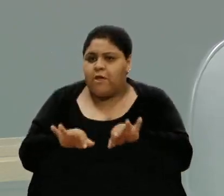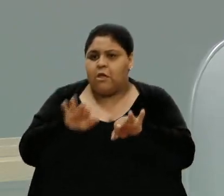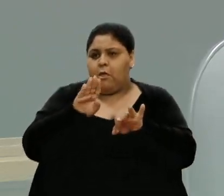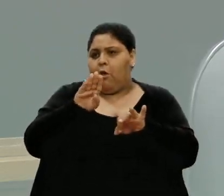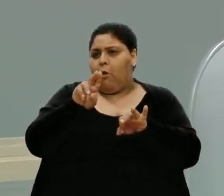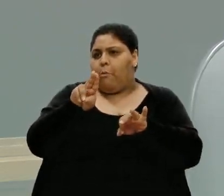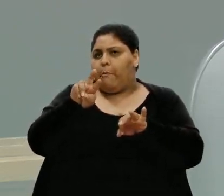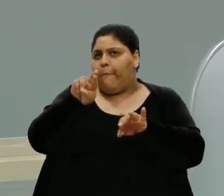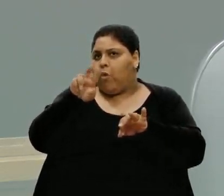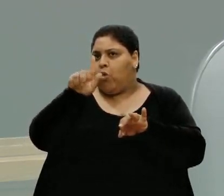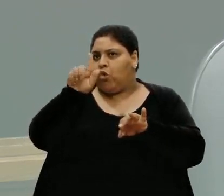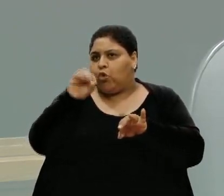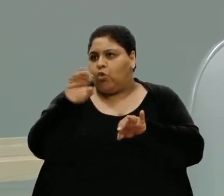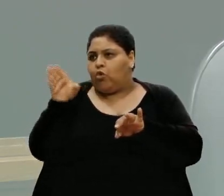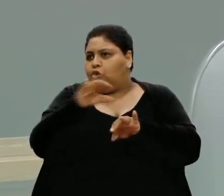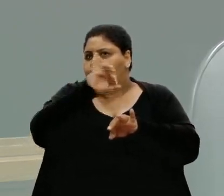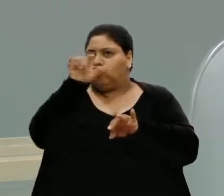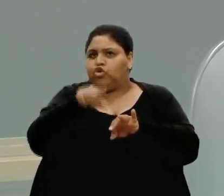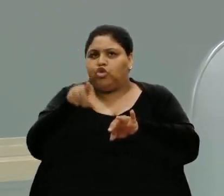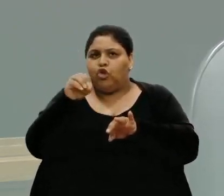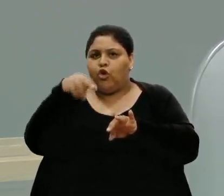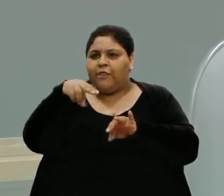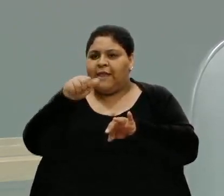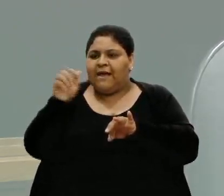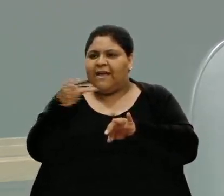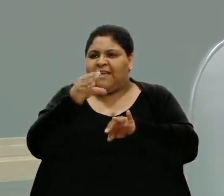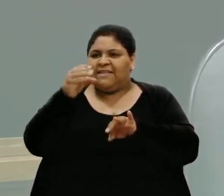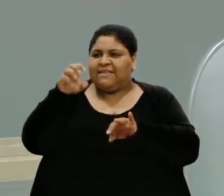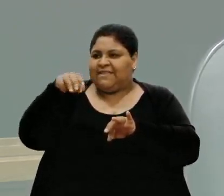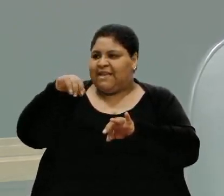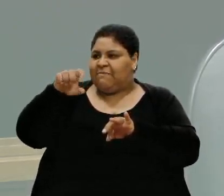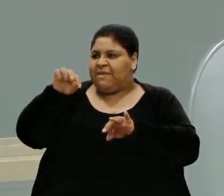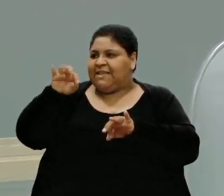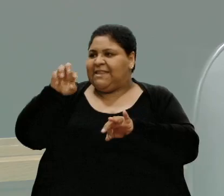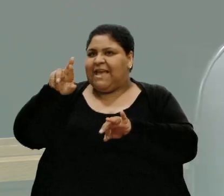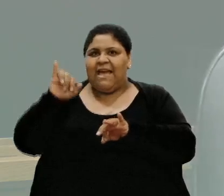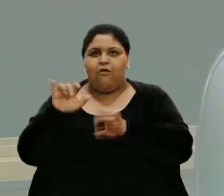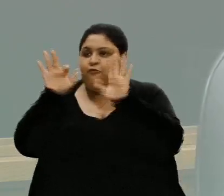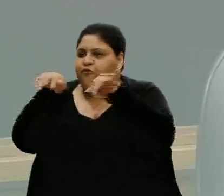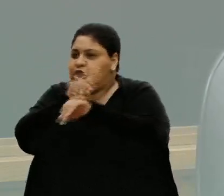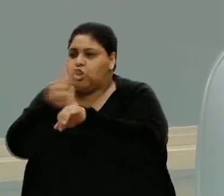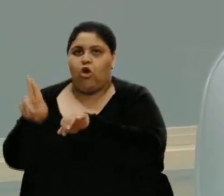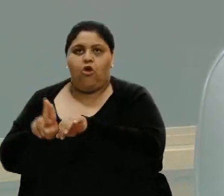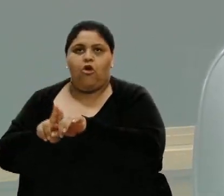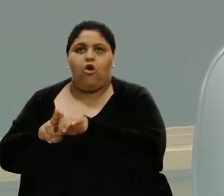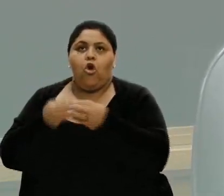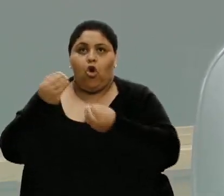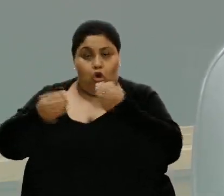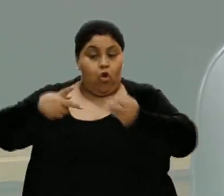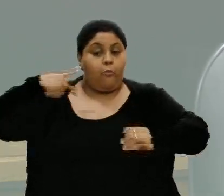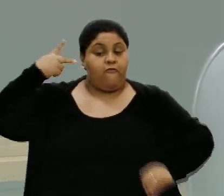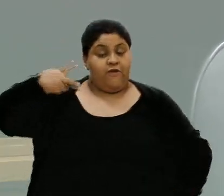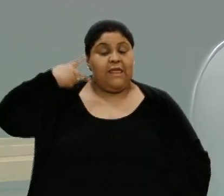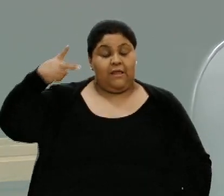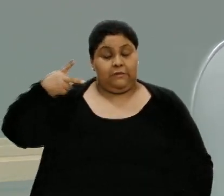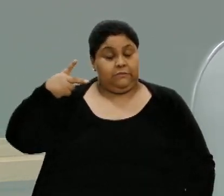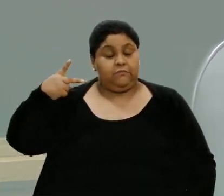conversa de casa em casa, discutindo, congelando a área, porque como o vereador